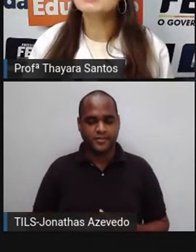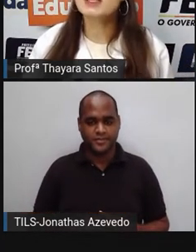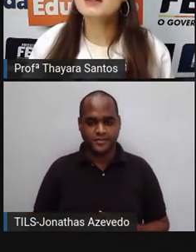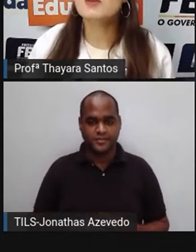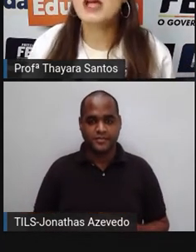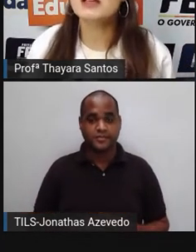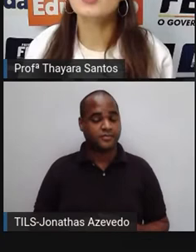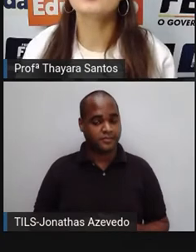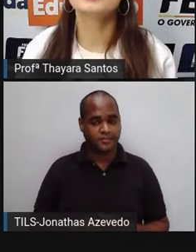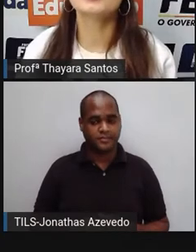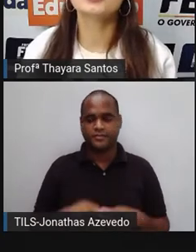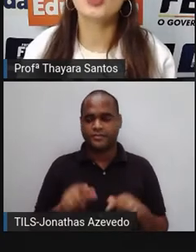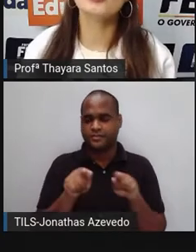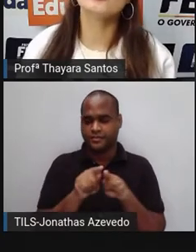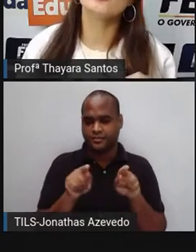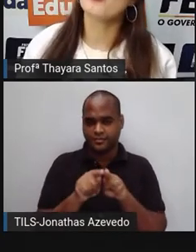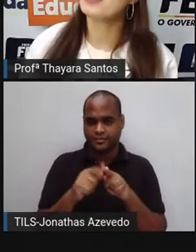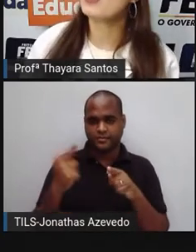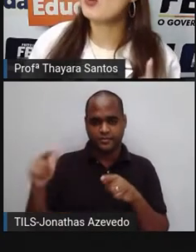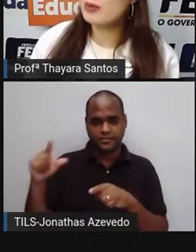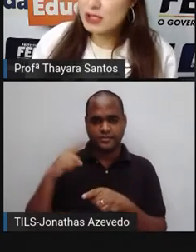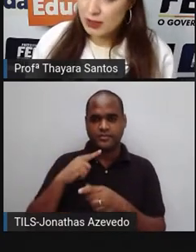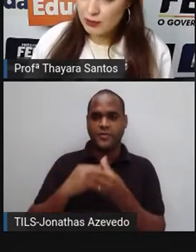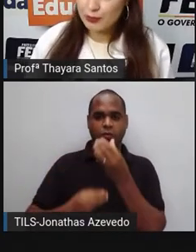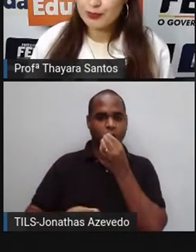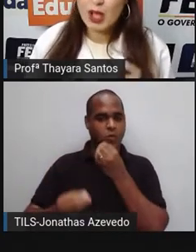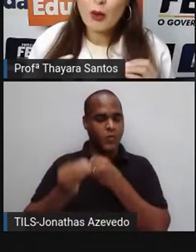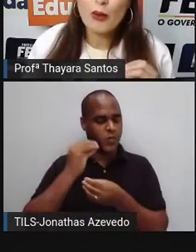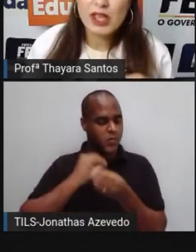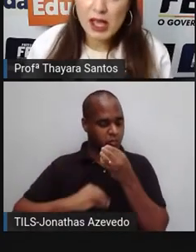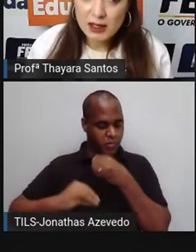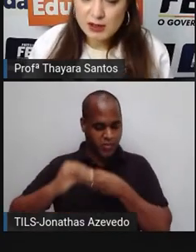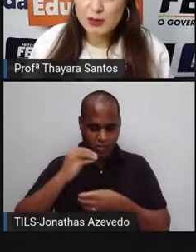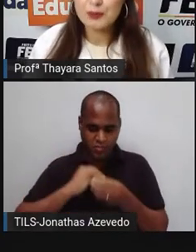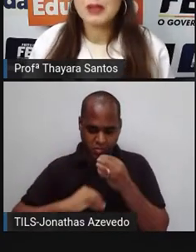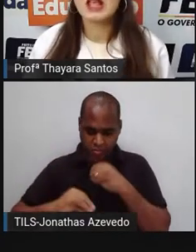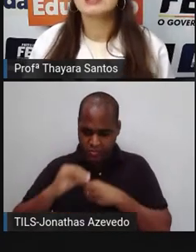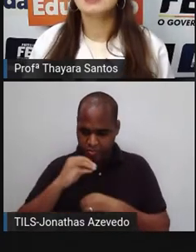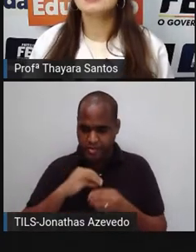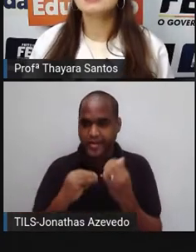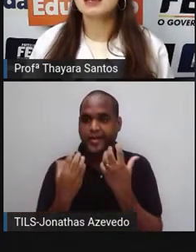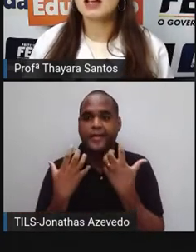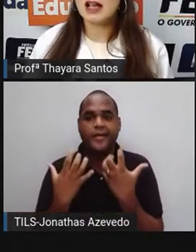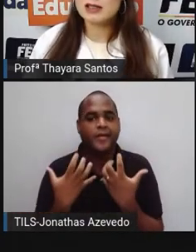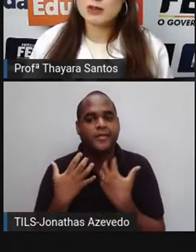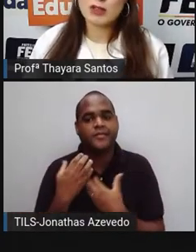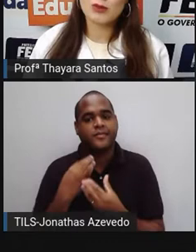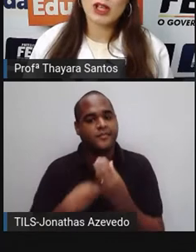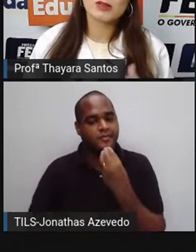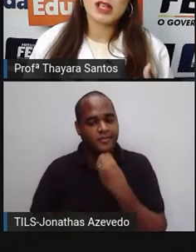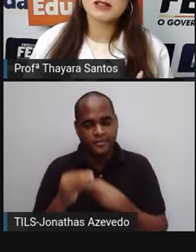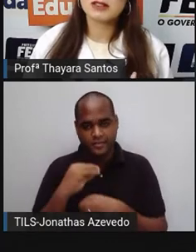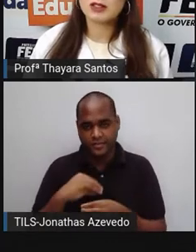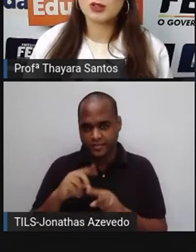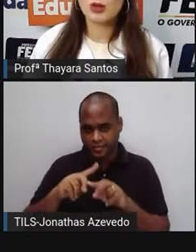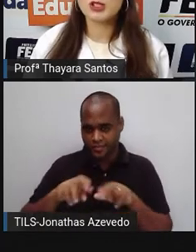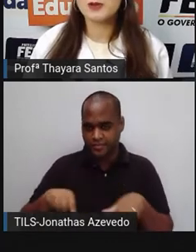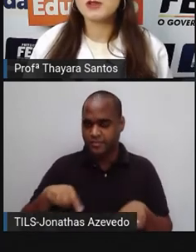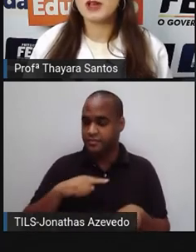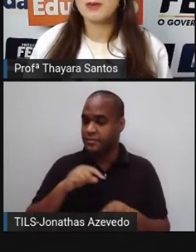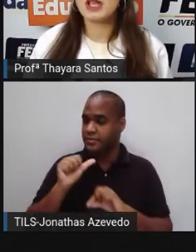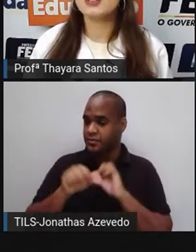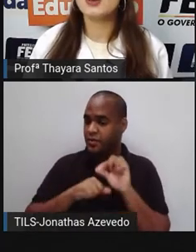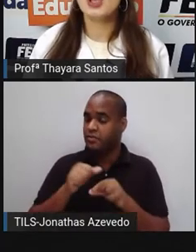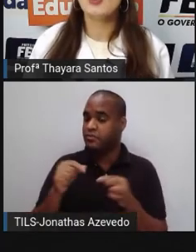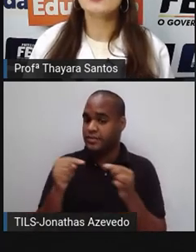Tem também o transtorno do comer compulsivo. O que é isso? Nesse caso, né? No caso desse transtorno